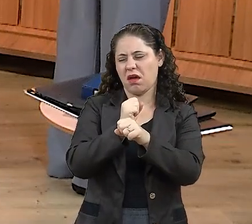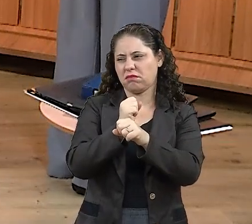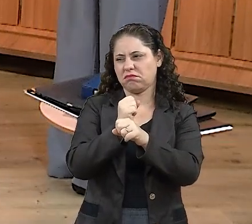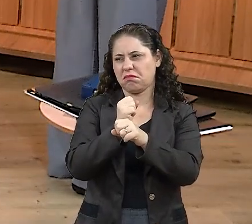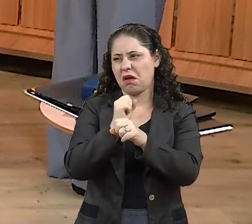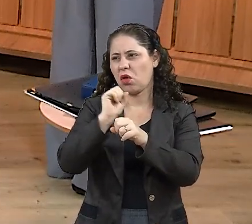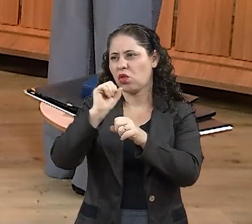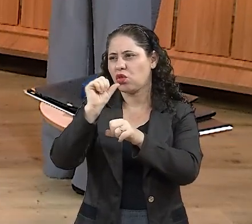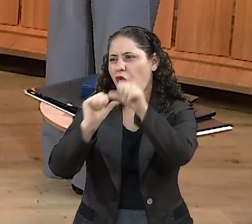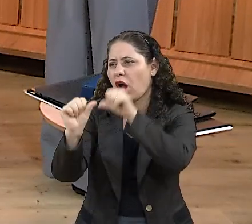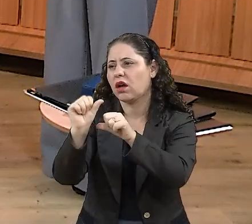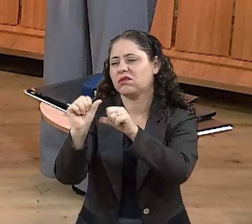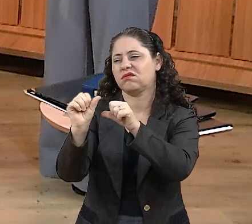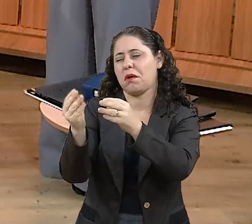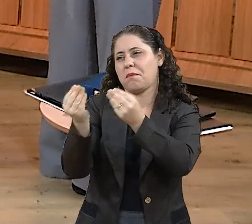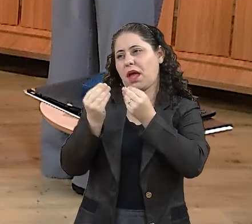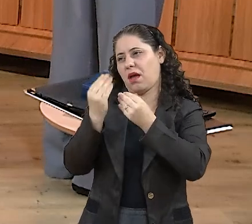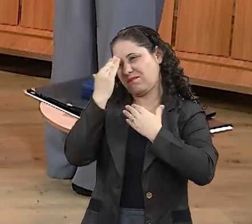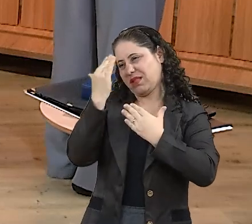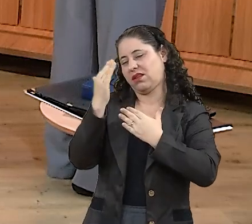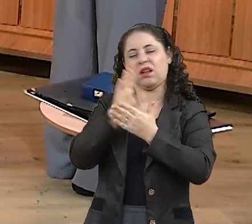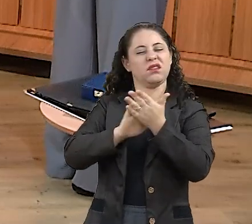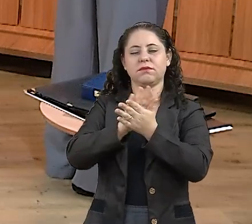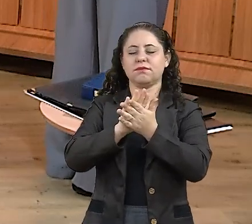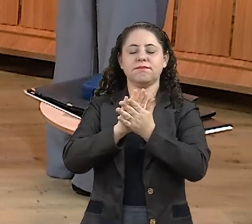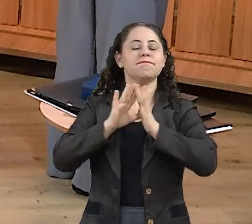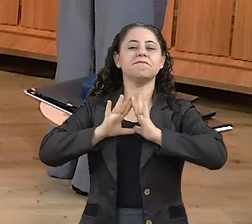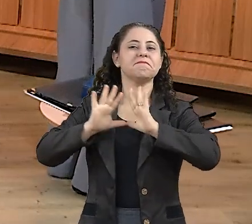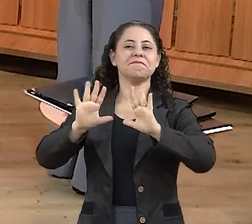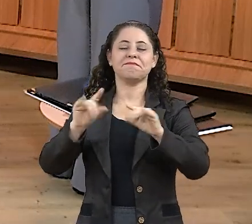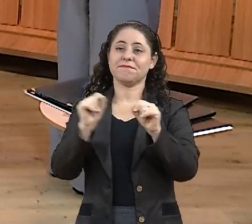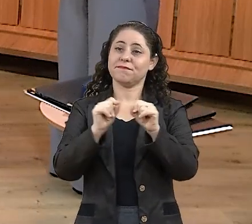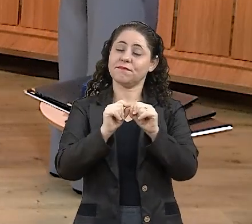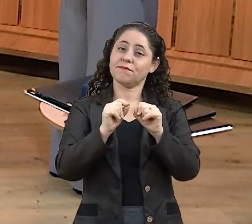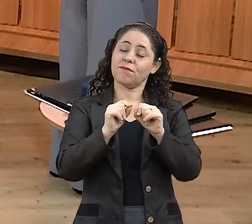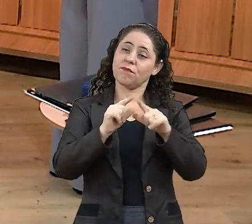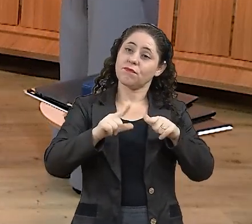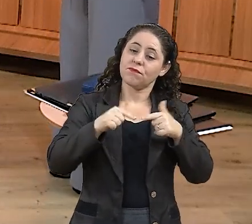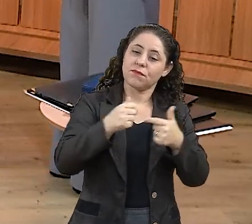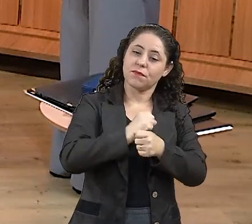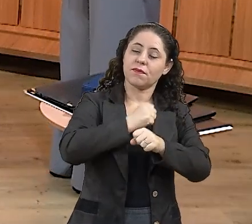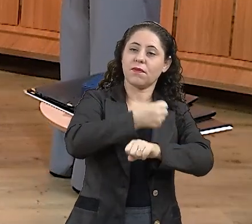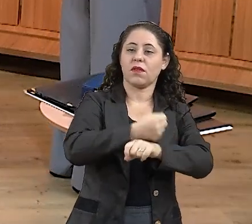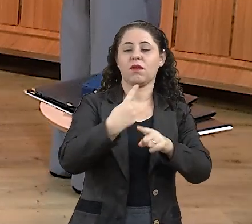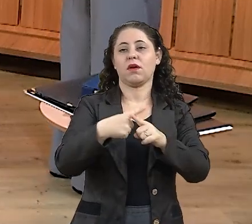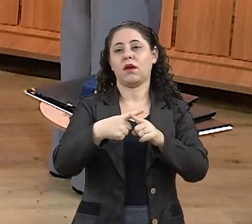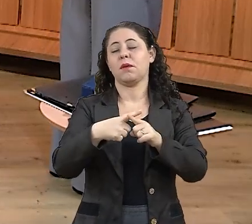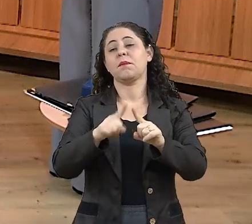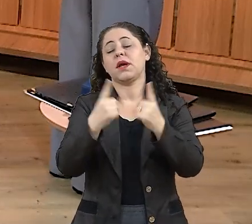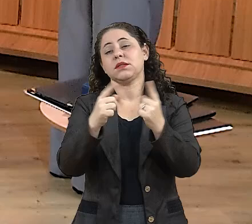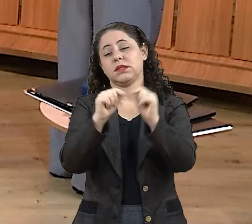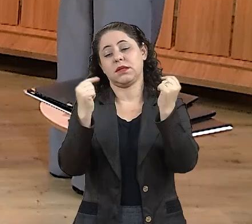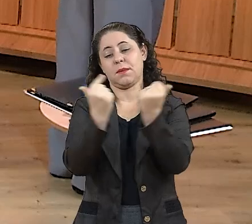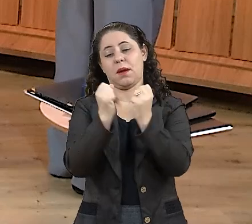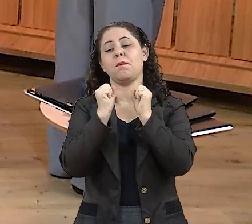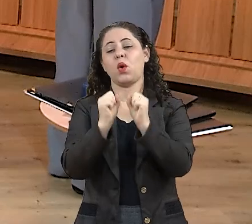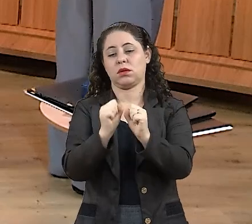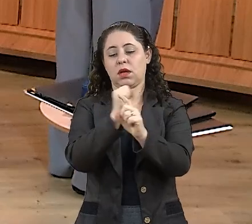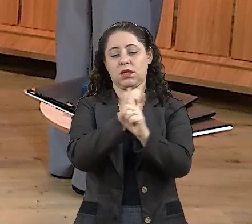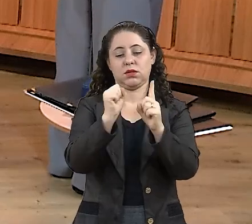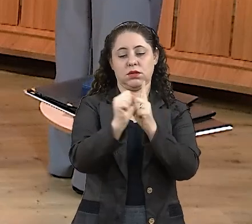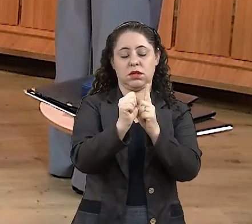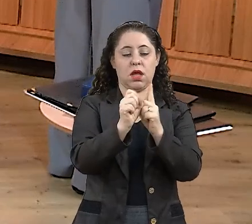retribuição ou agradecimento. Mas a Assembleia poder, em nome da sociedade, agradecer